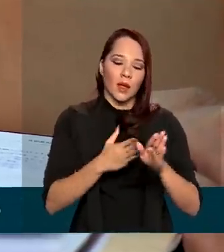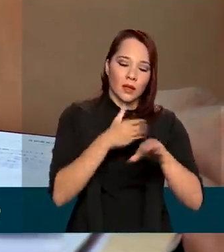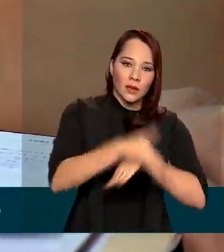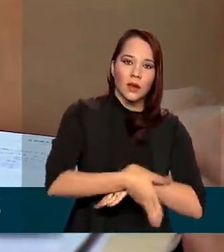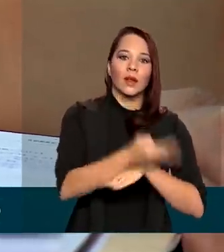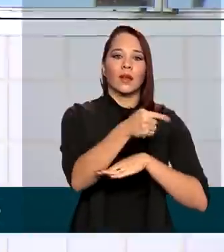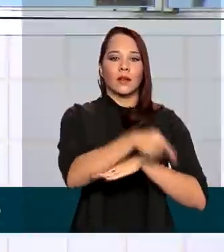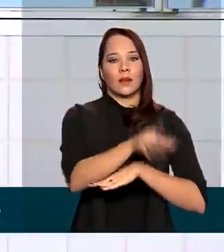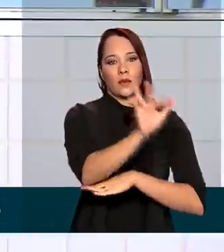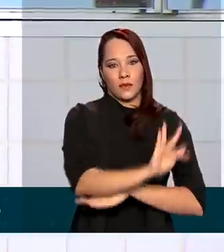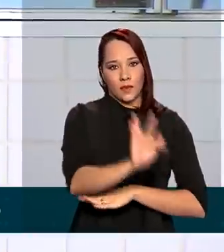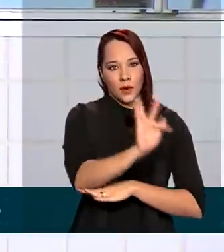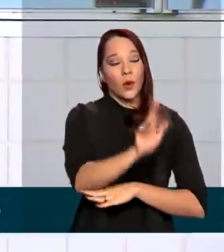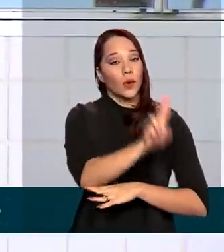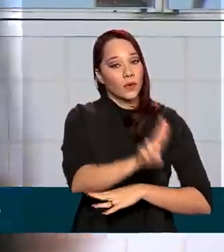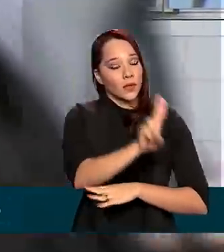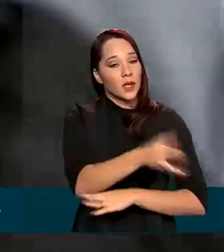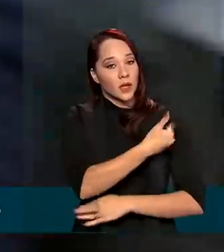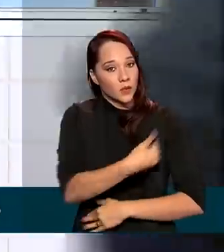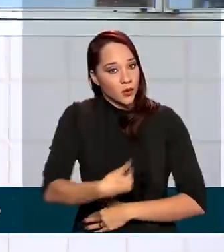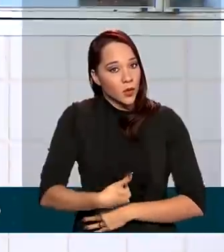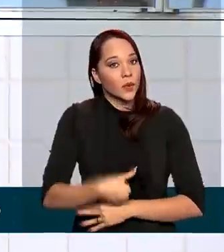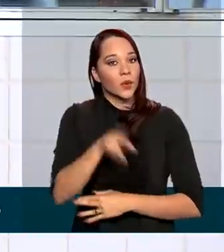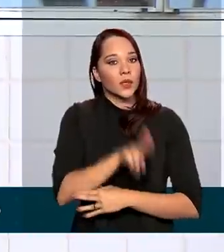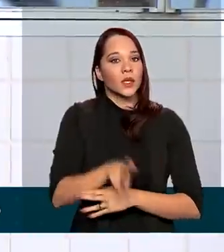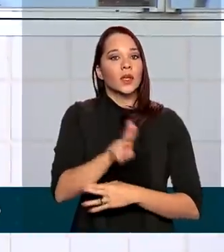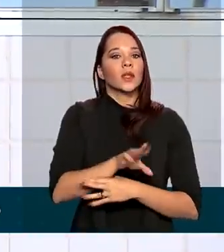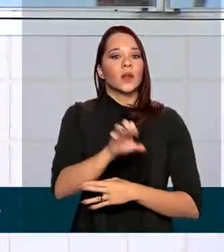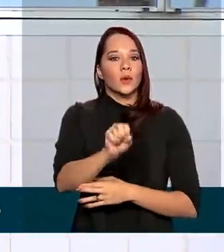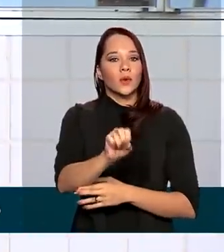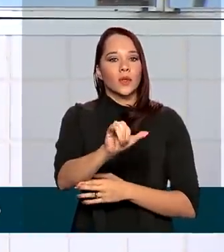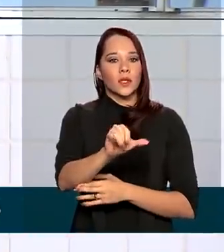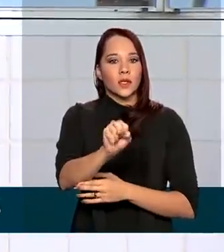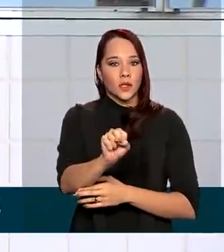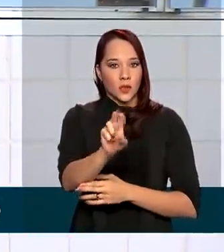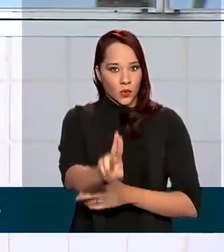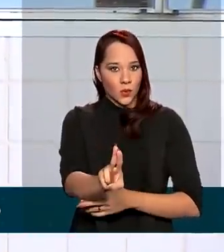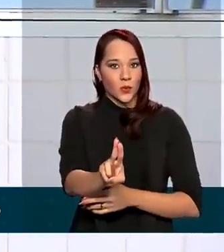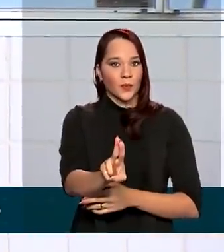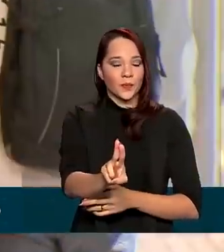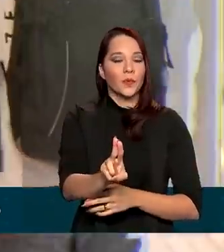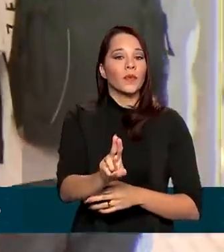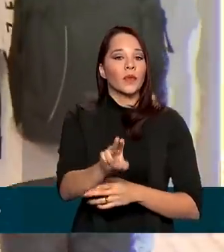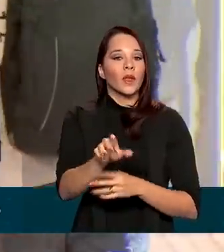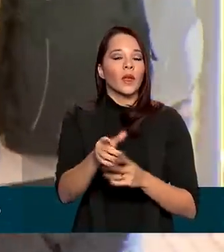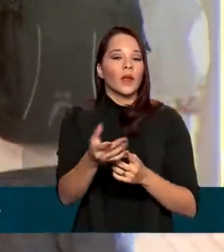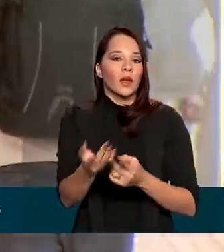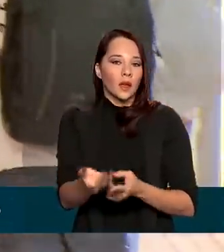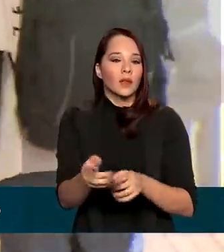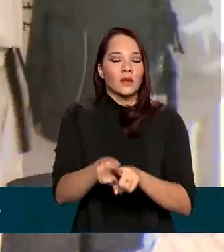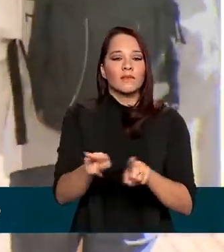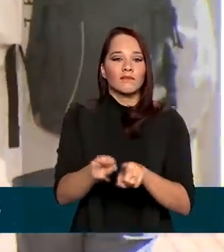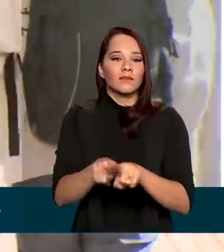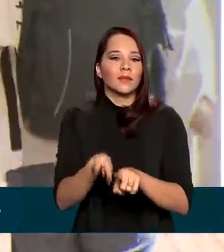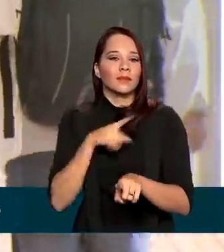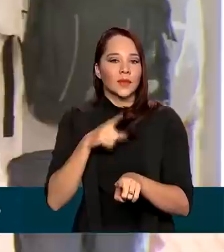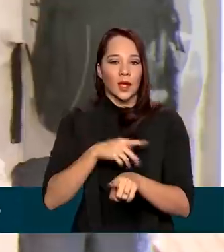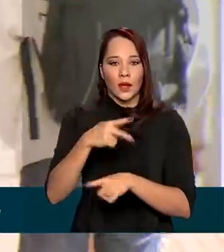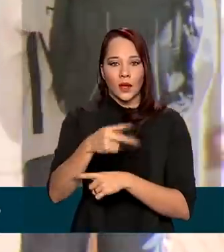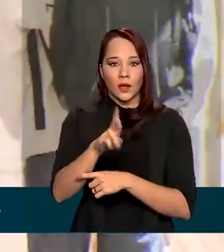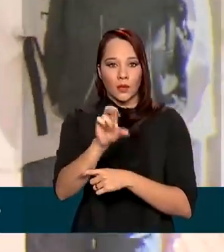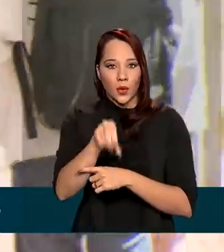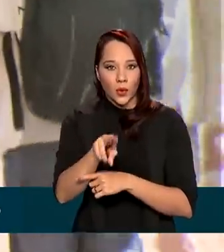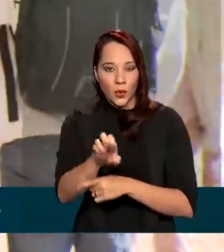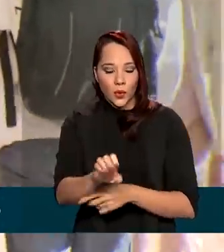estudantes nas universidades públicas por meio do Sistema de Seleção Unificada, o SISU, além do ProUni